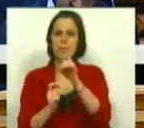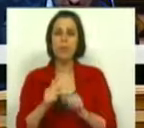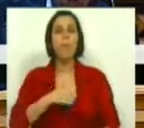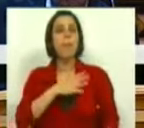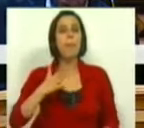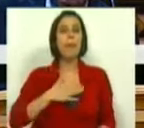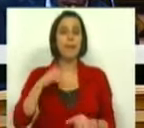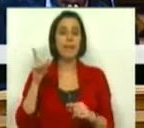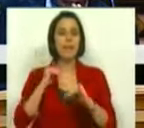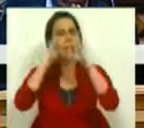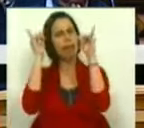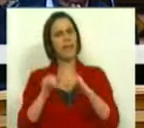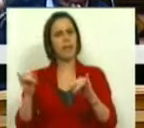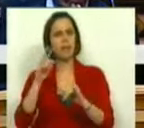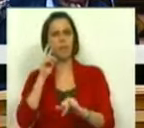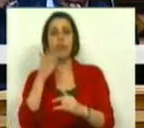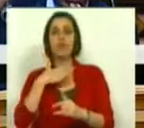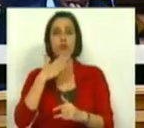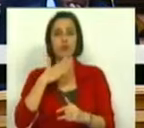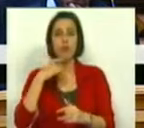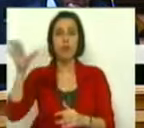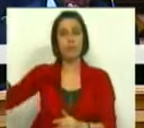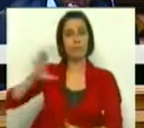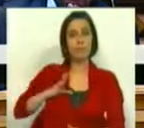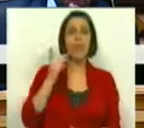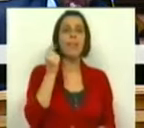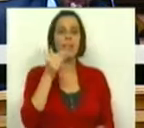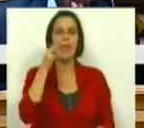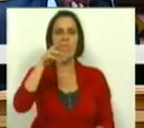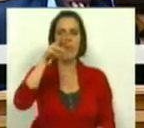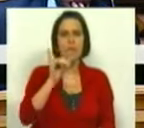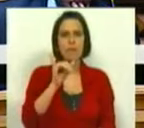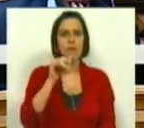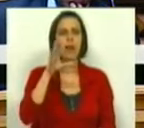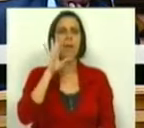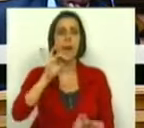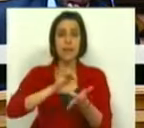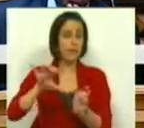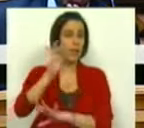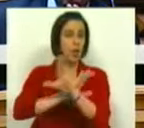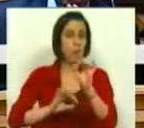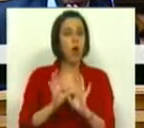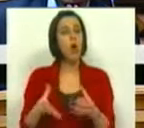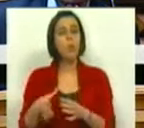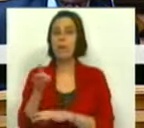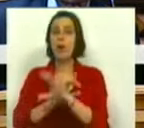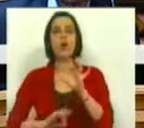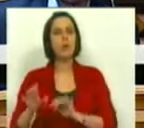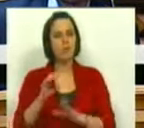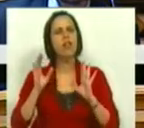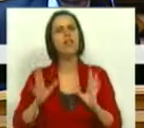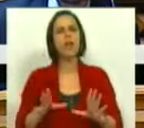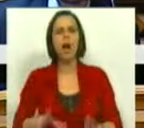as entidades internacionais que nos emprestaram e que nos emprestam dinheiro, o FMI, o Banco Central Europeu e a Comissão Europeia,